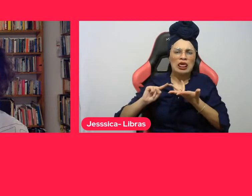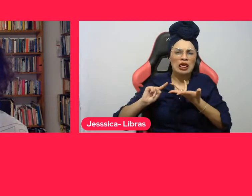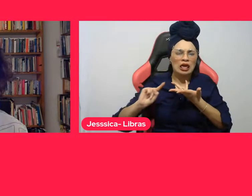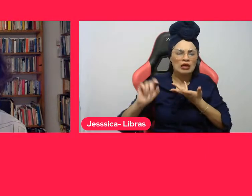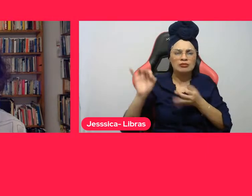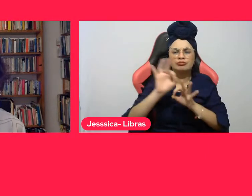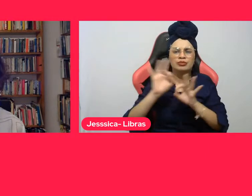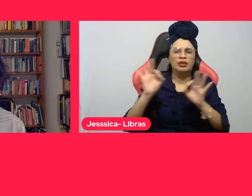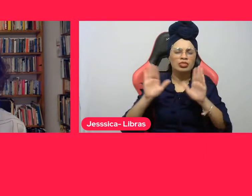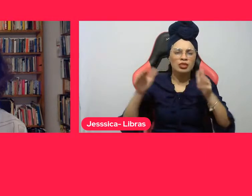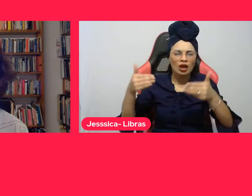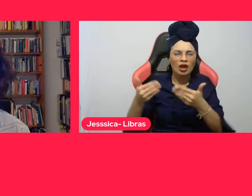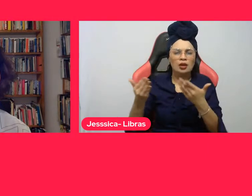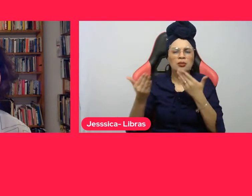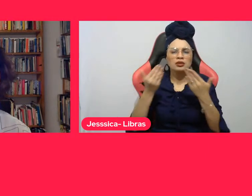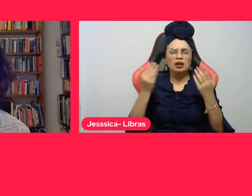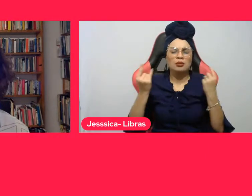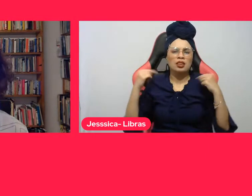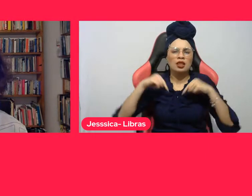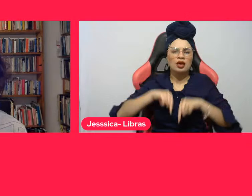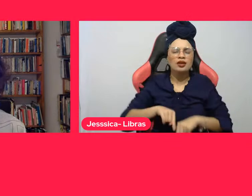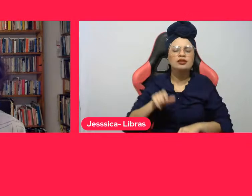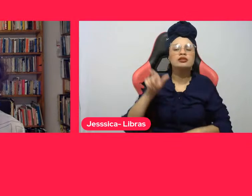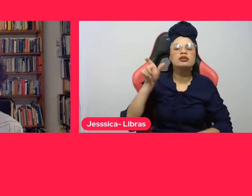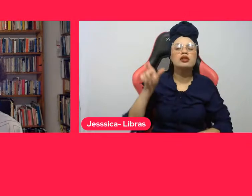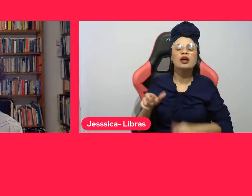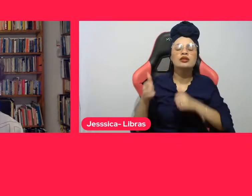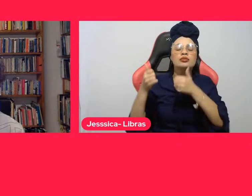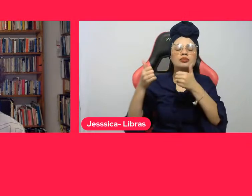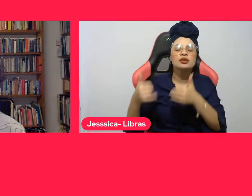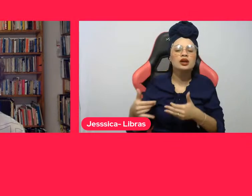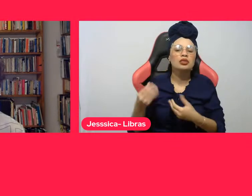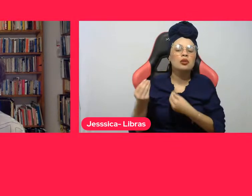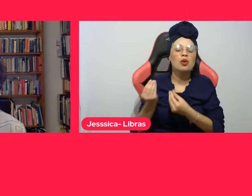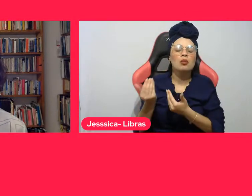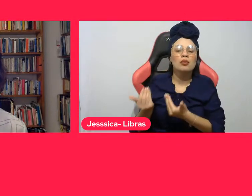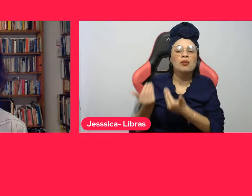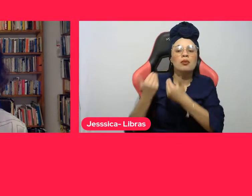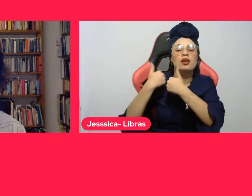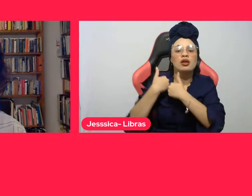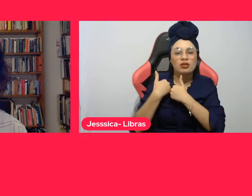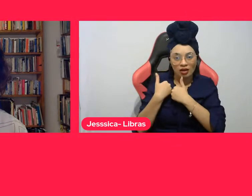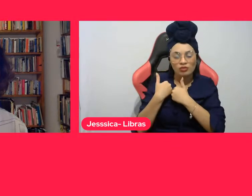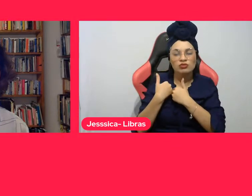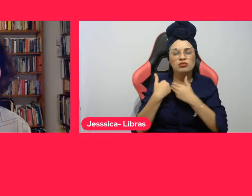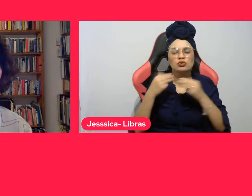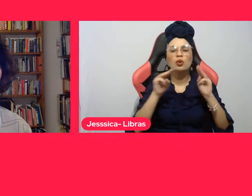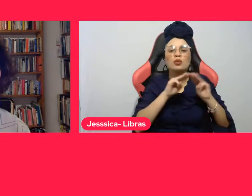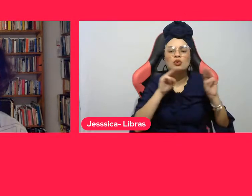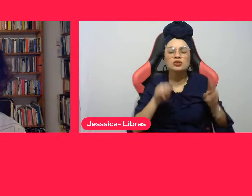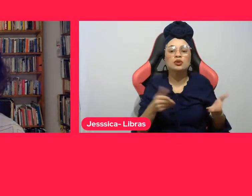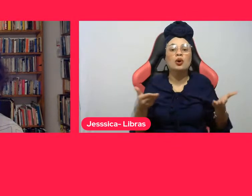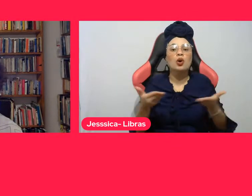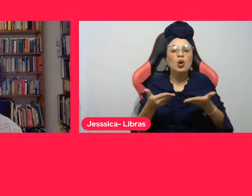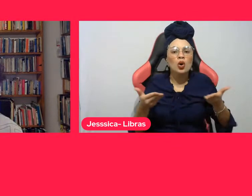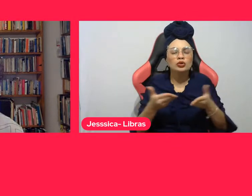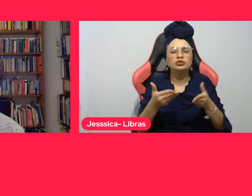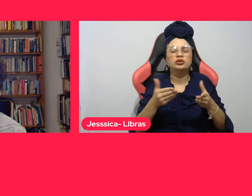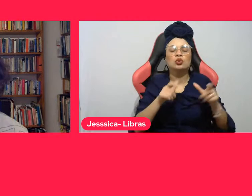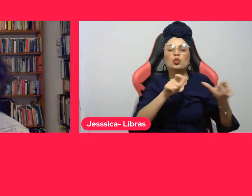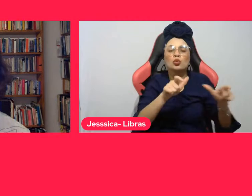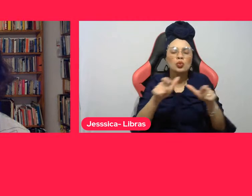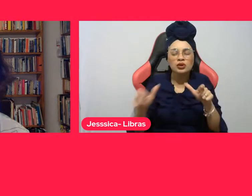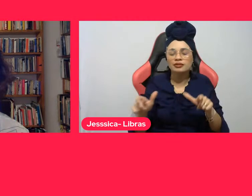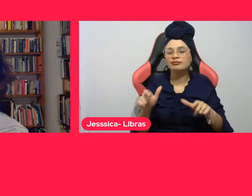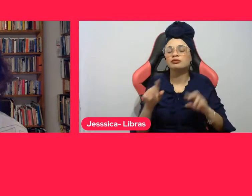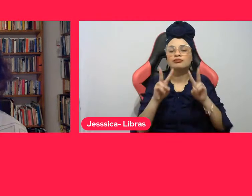Schneiderman sobre o papel dos museus nas cidades contemporâneas, um assunto que é muito atual e que nos diz